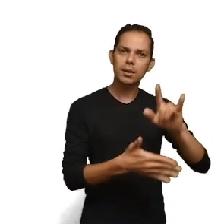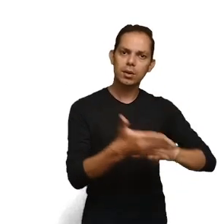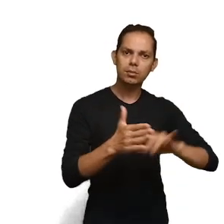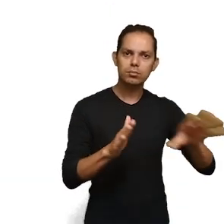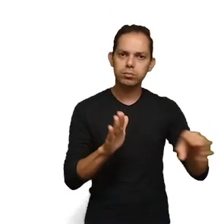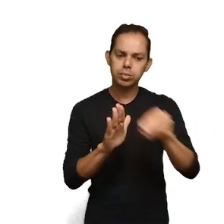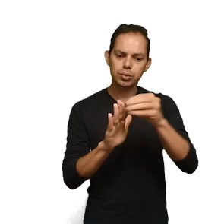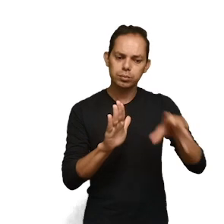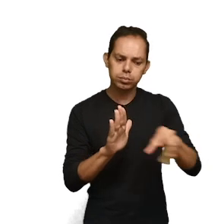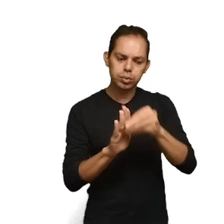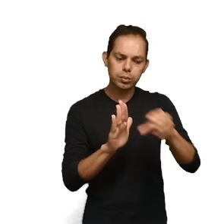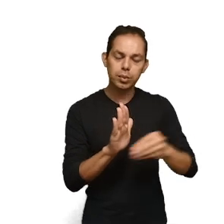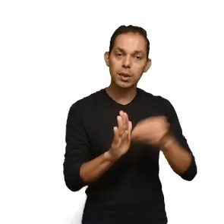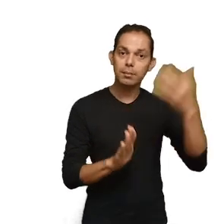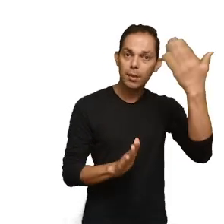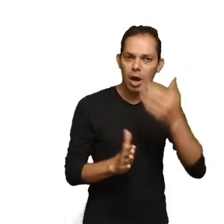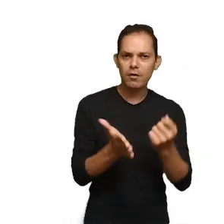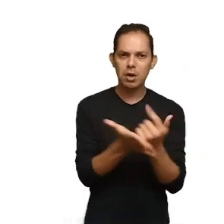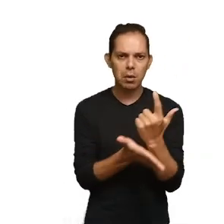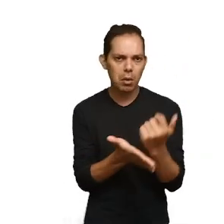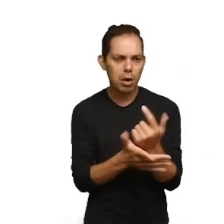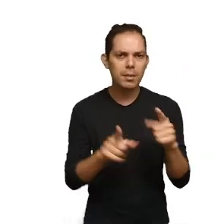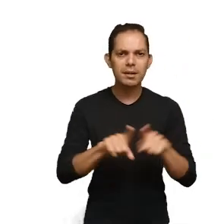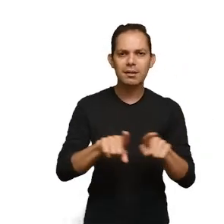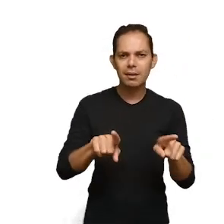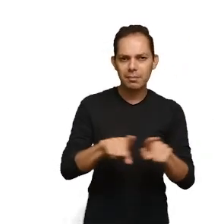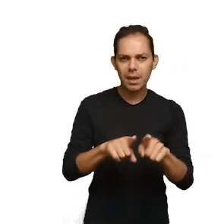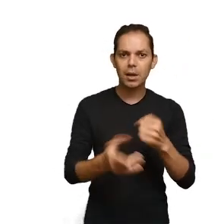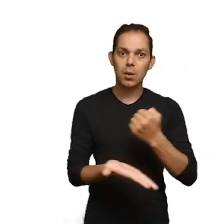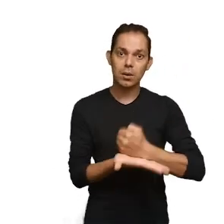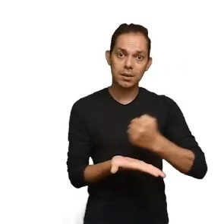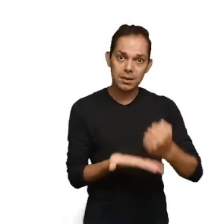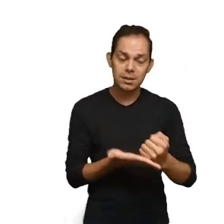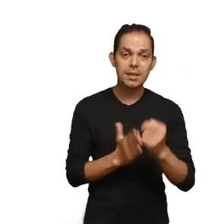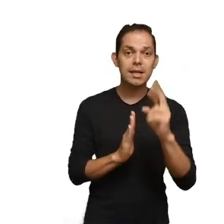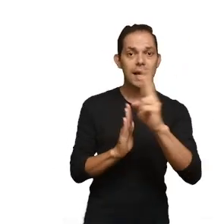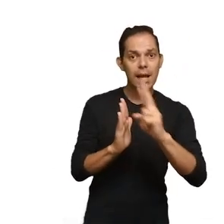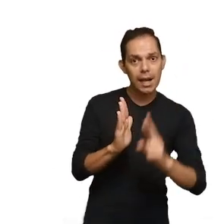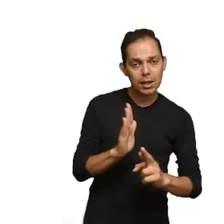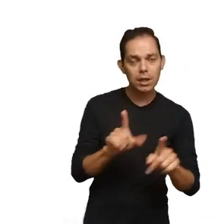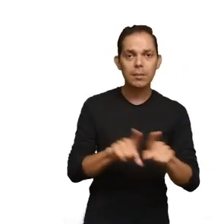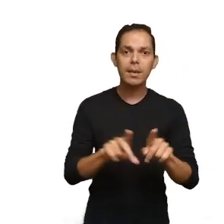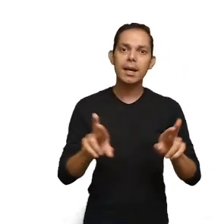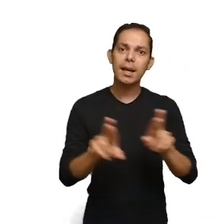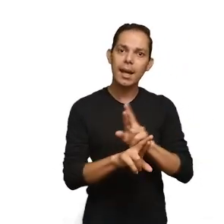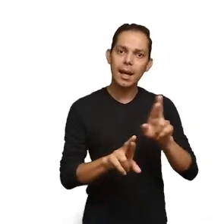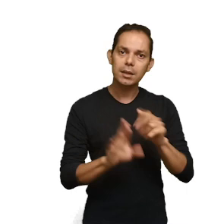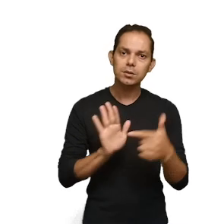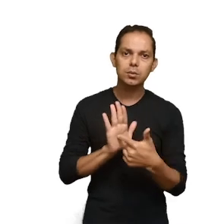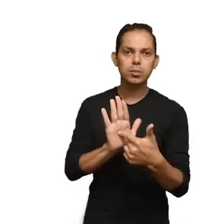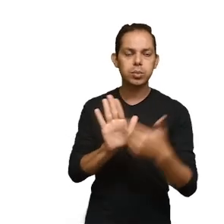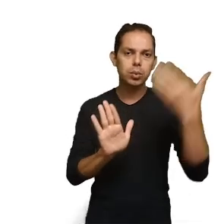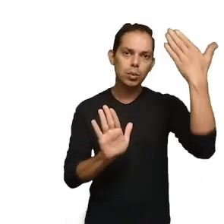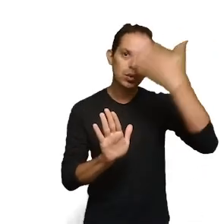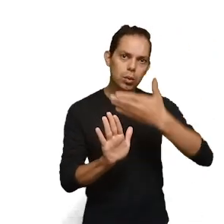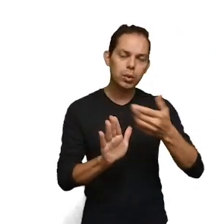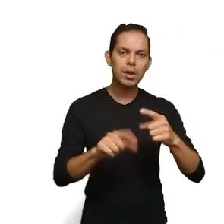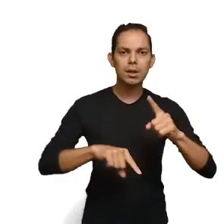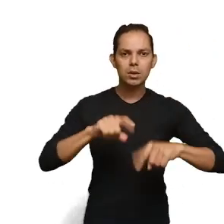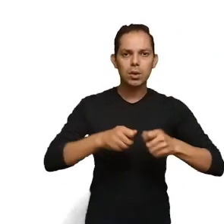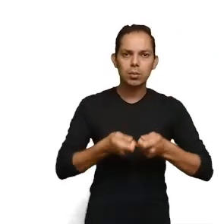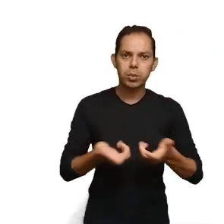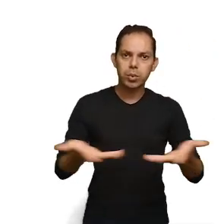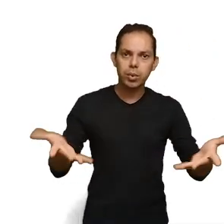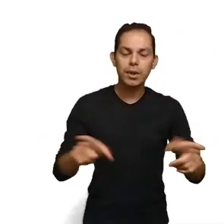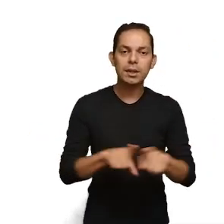anexar documentos que comprovem aquisições e contratações, relatórios e relações que demonstrem a distribuição